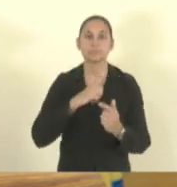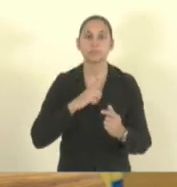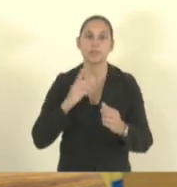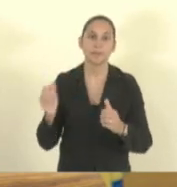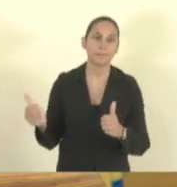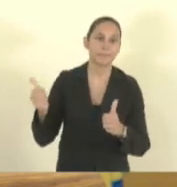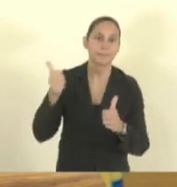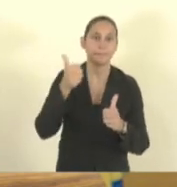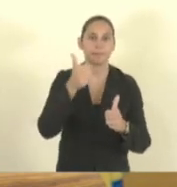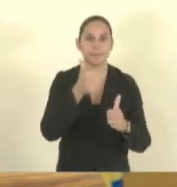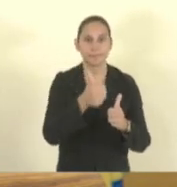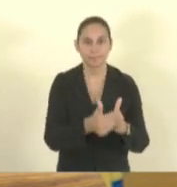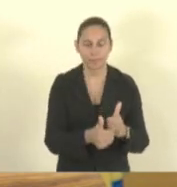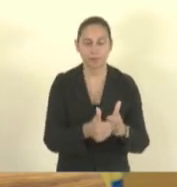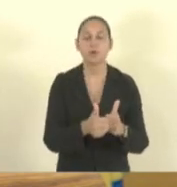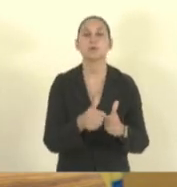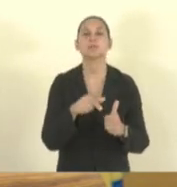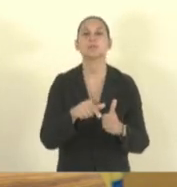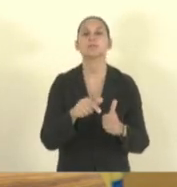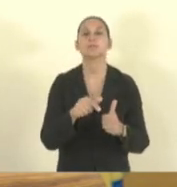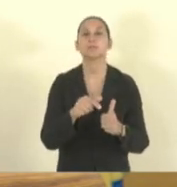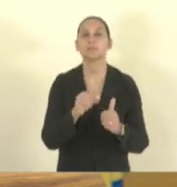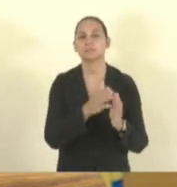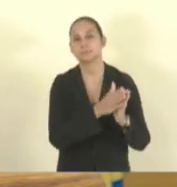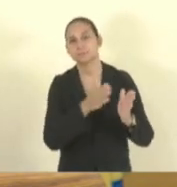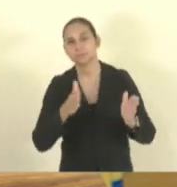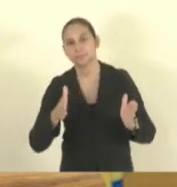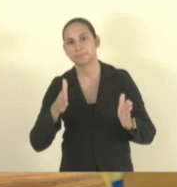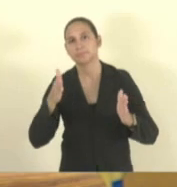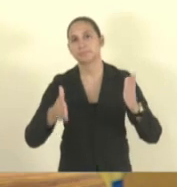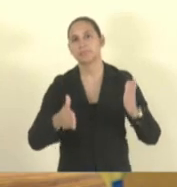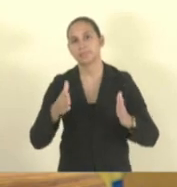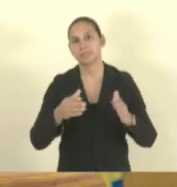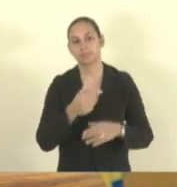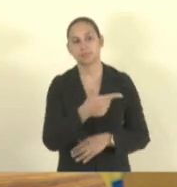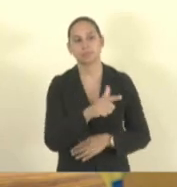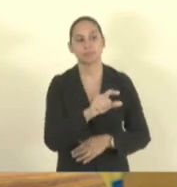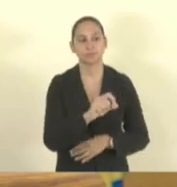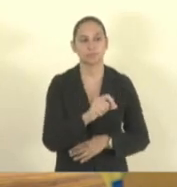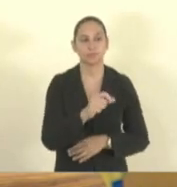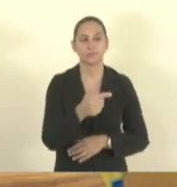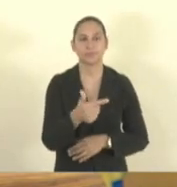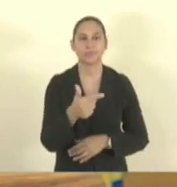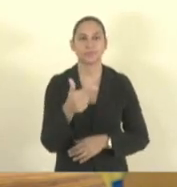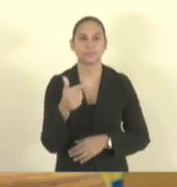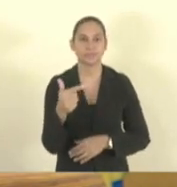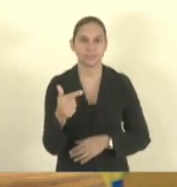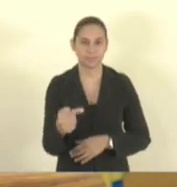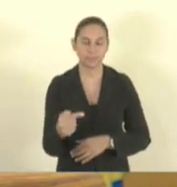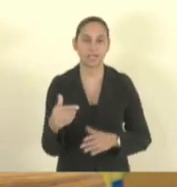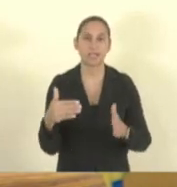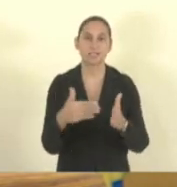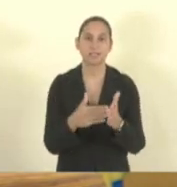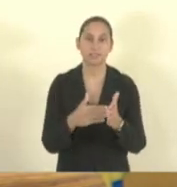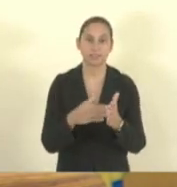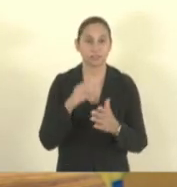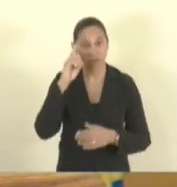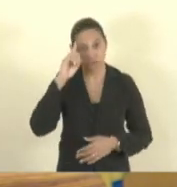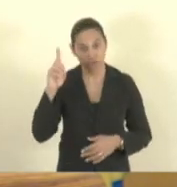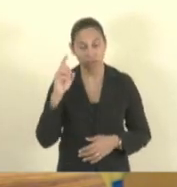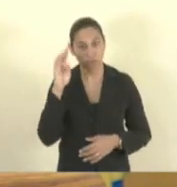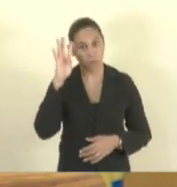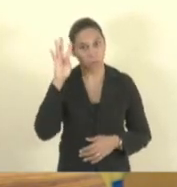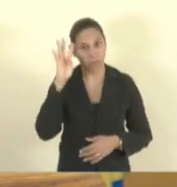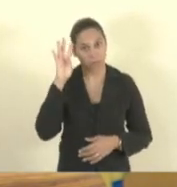eleita desta entidade para o quadriênio 2024 a 2027, a realizar-se no próximo dia 20 de março, quarta